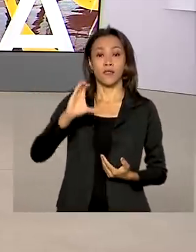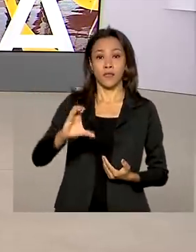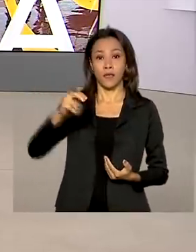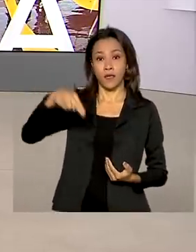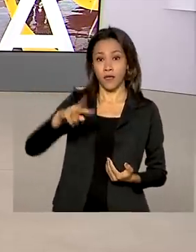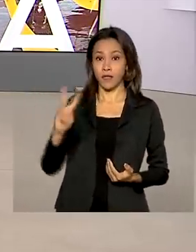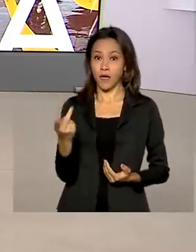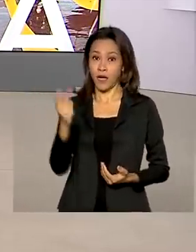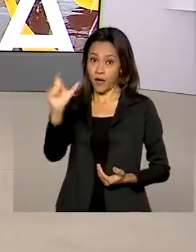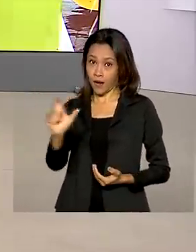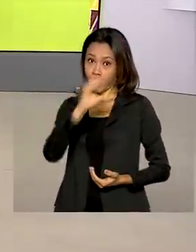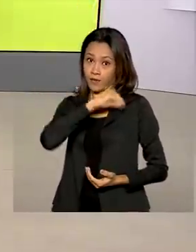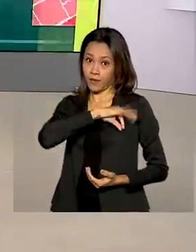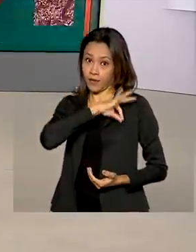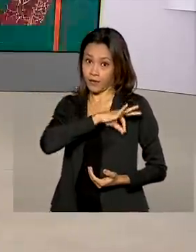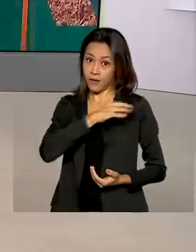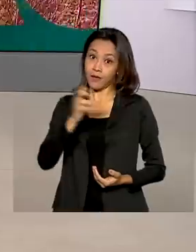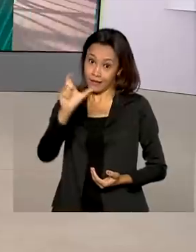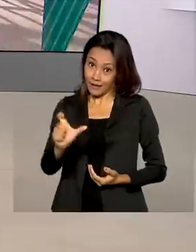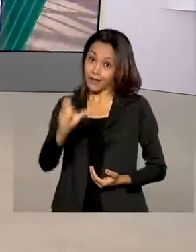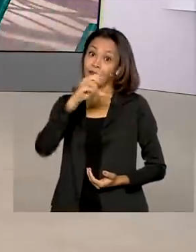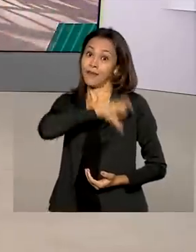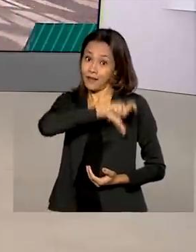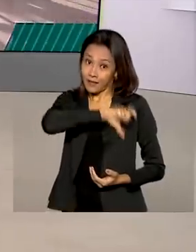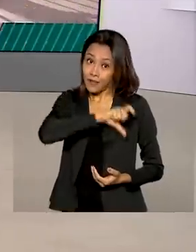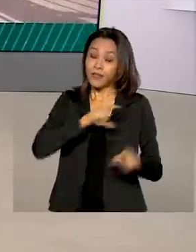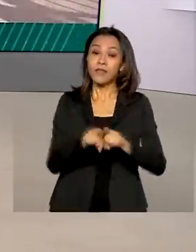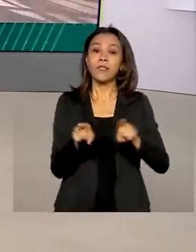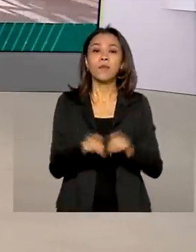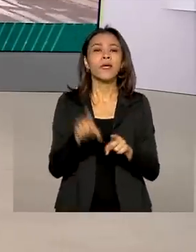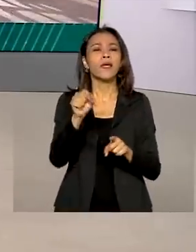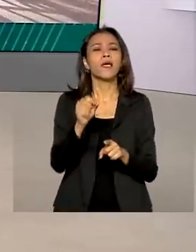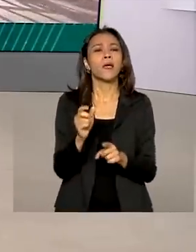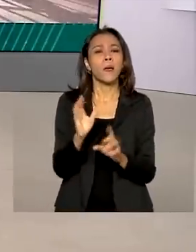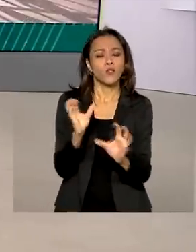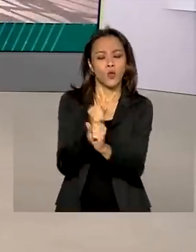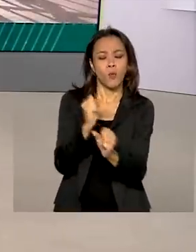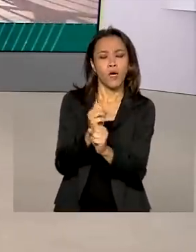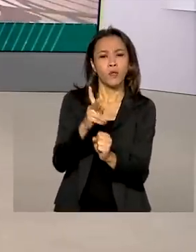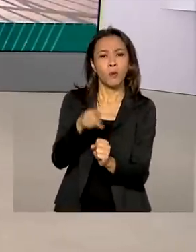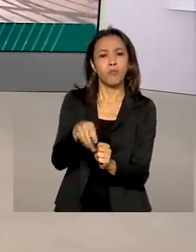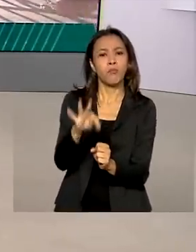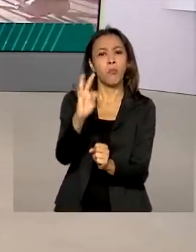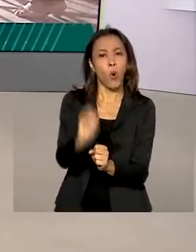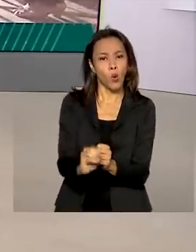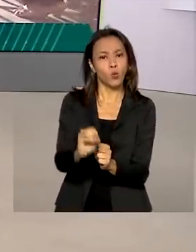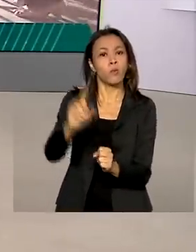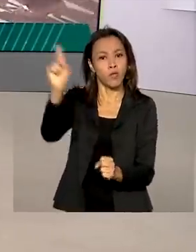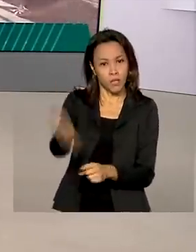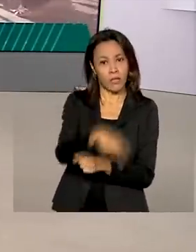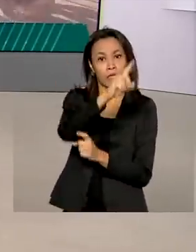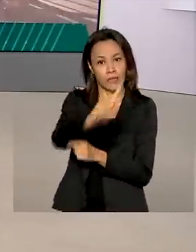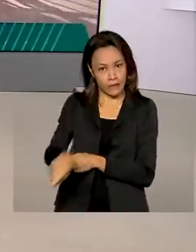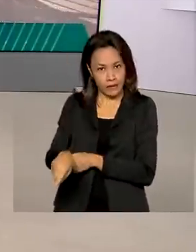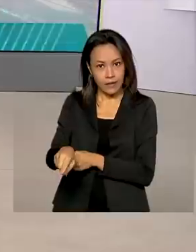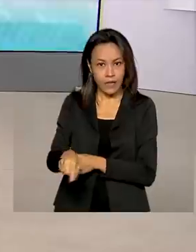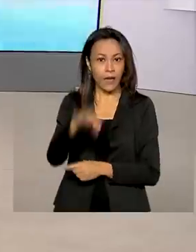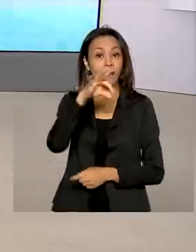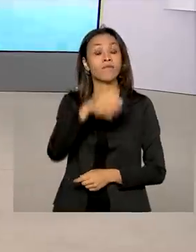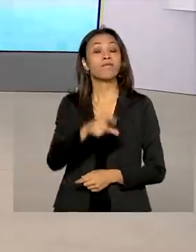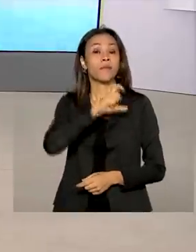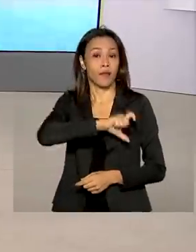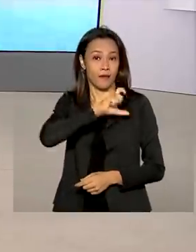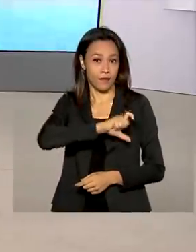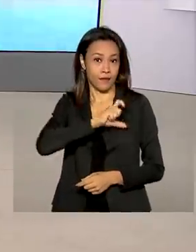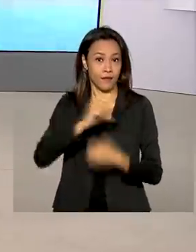na realização de exames de aptidão e também na quantidade de pontos que podem suspender a carteira. Vamos saber mais então os detalhes com o